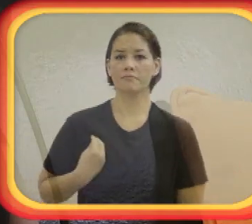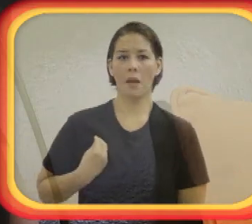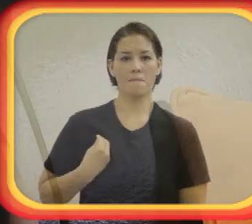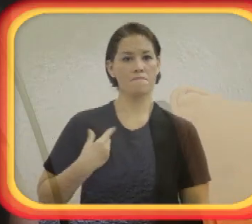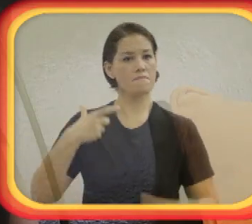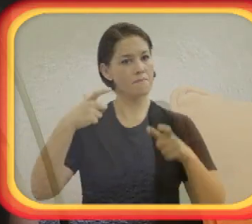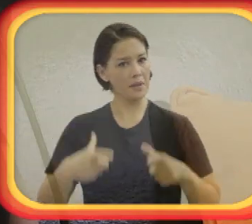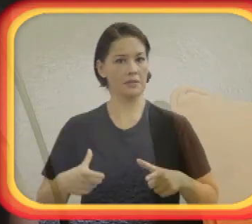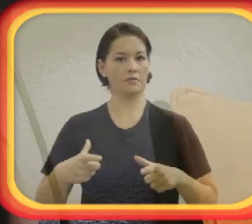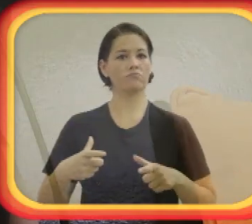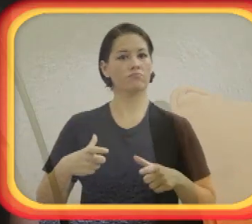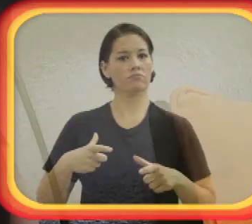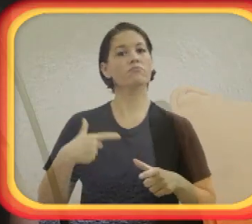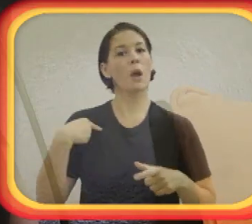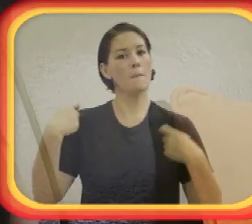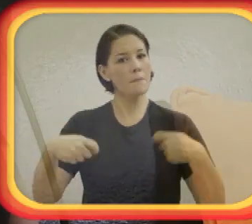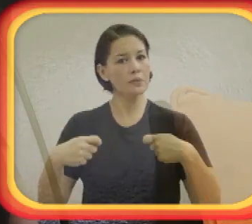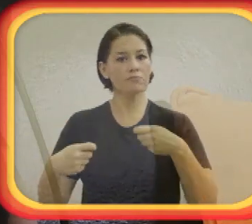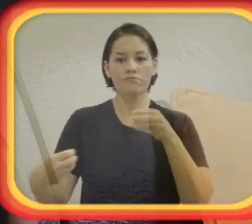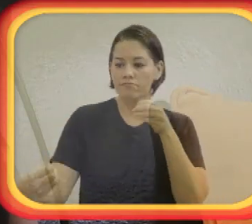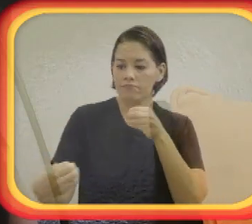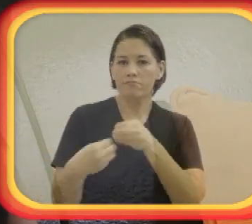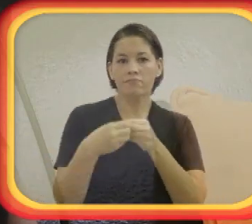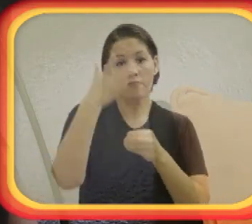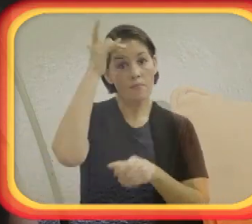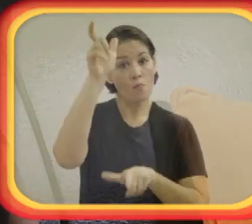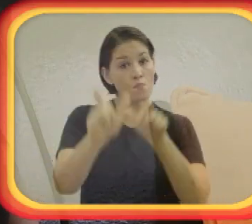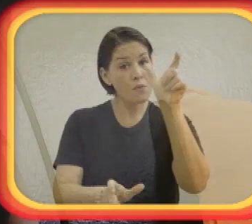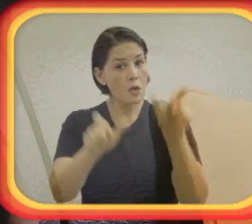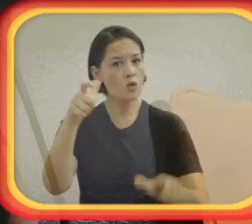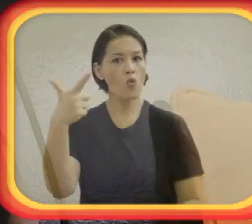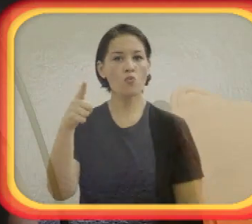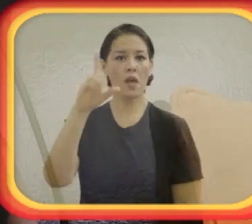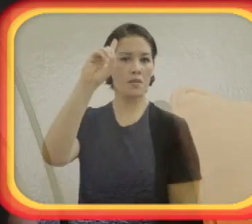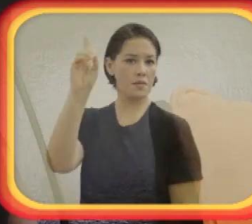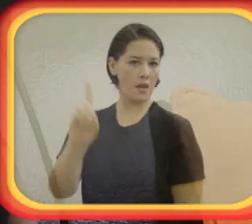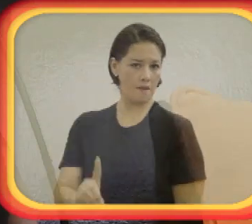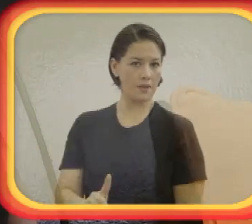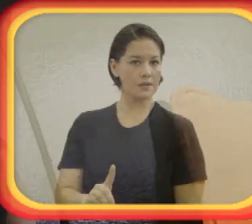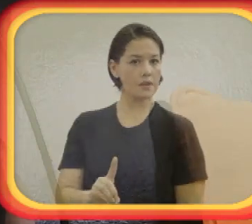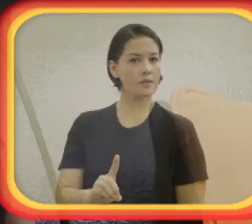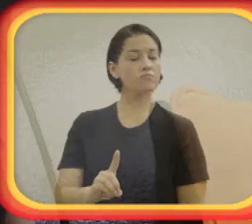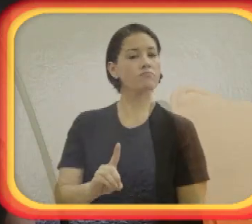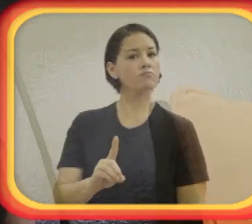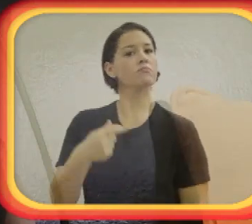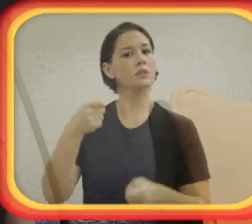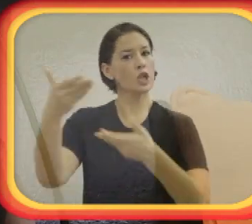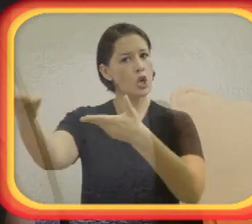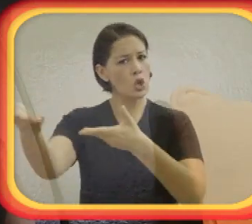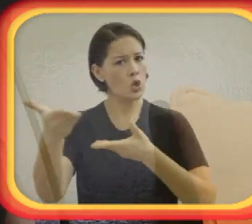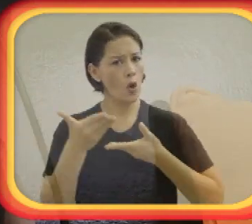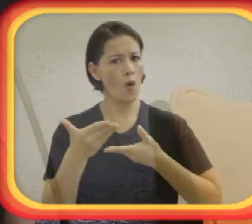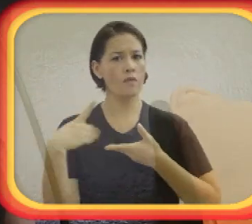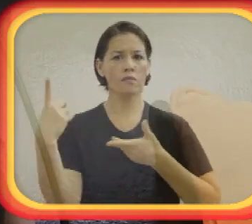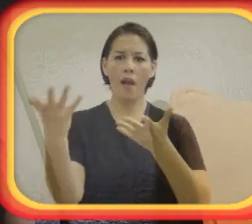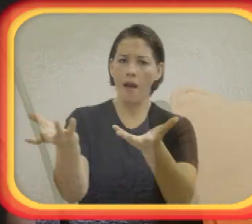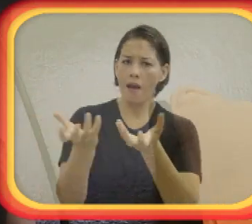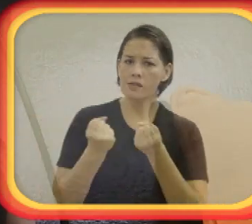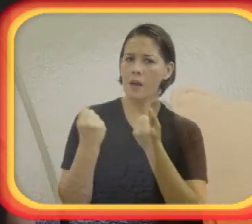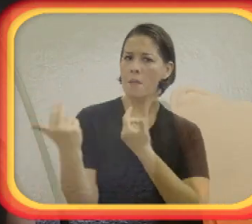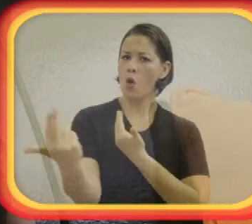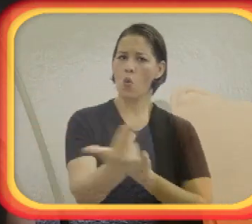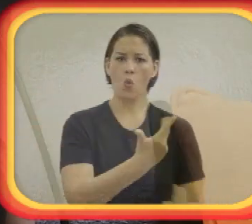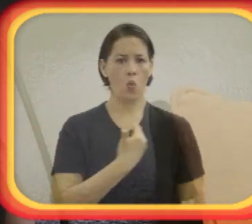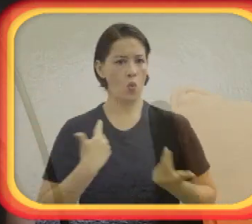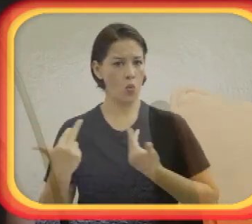ao direito a maternar, a reclamar. Mas eu acho que nós precisamos nos empoderar. As mulheres com